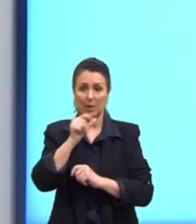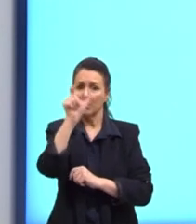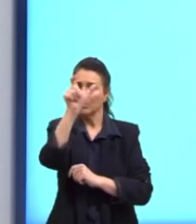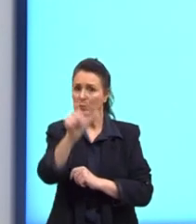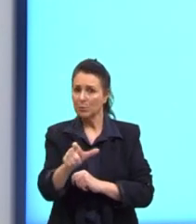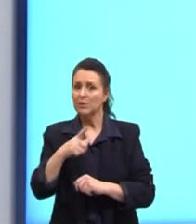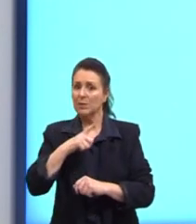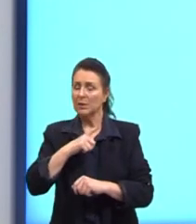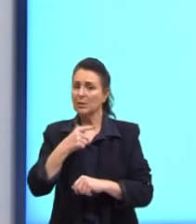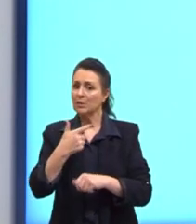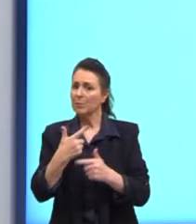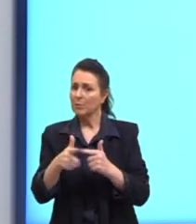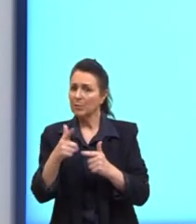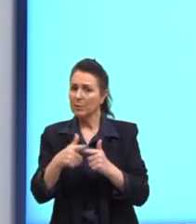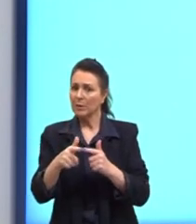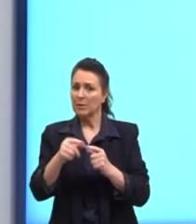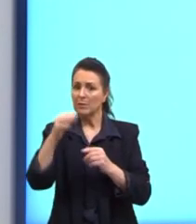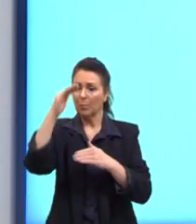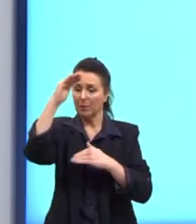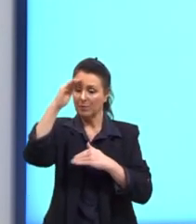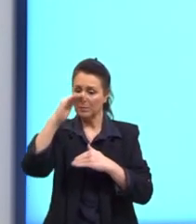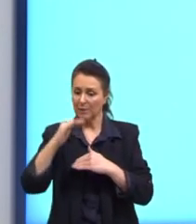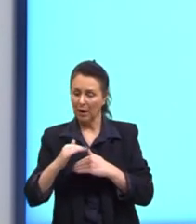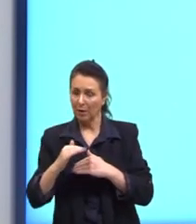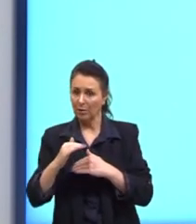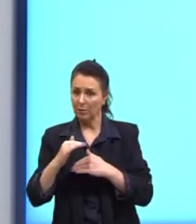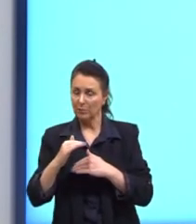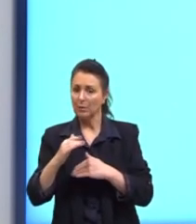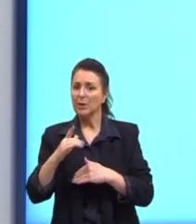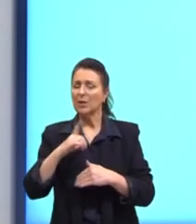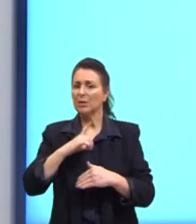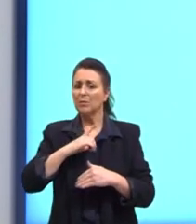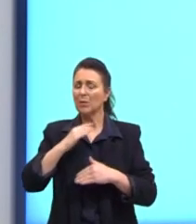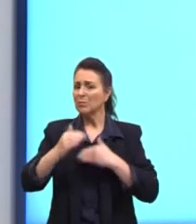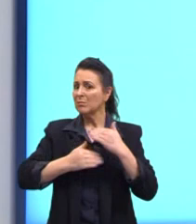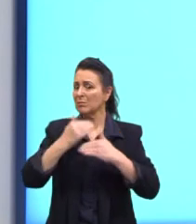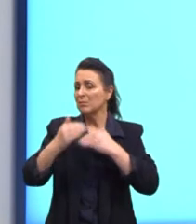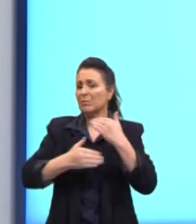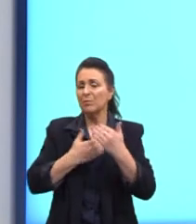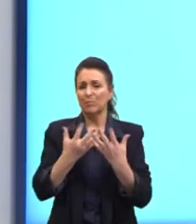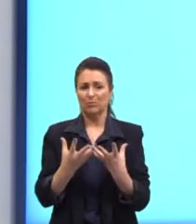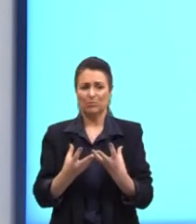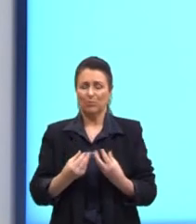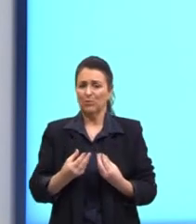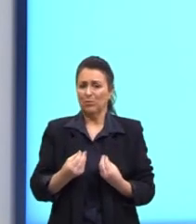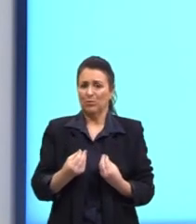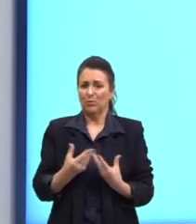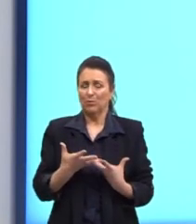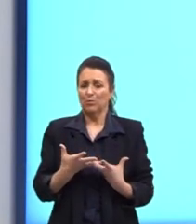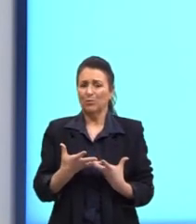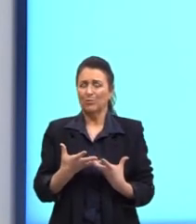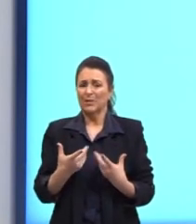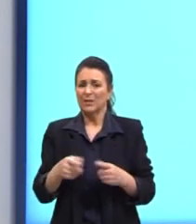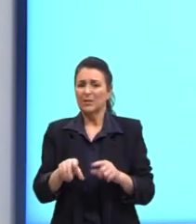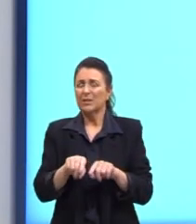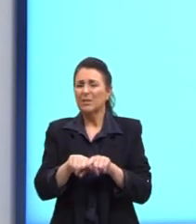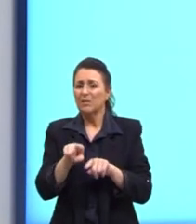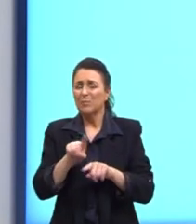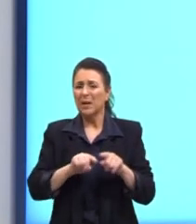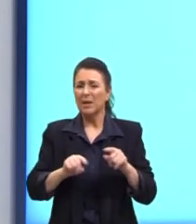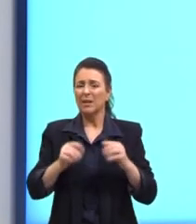anomalia apresentam altura mais baixa que a média e não desenvolvem caracteres